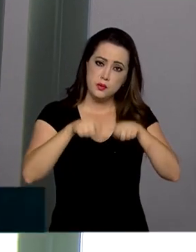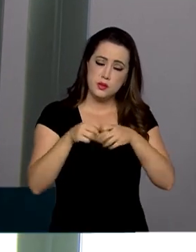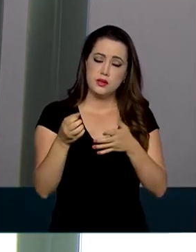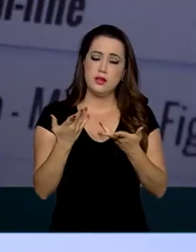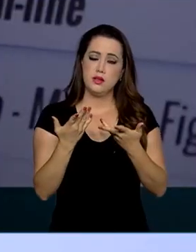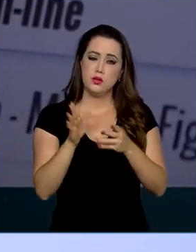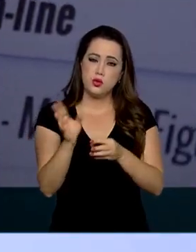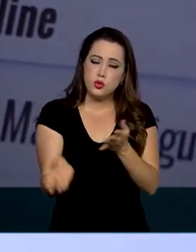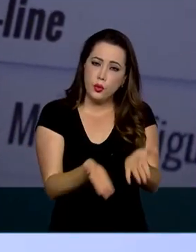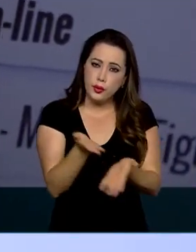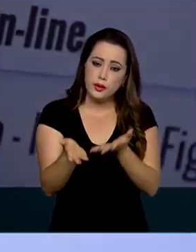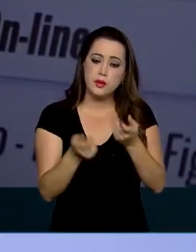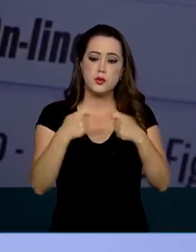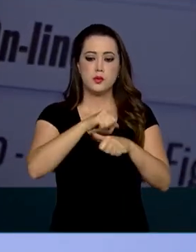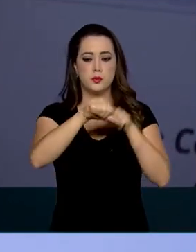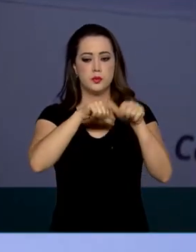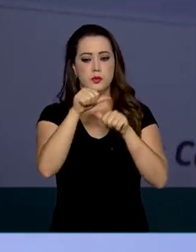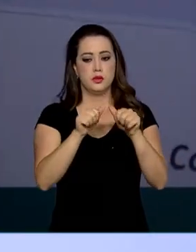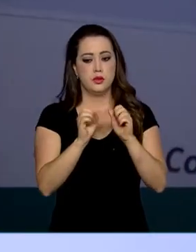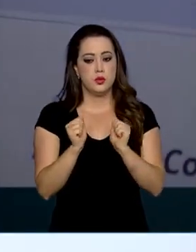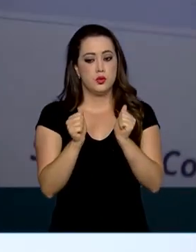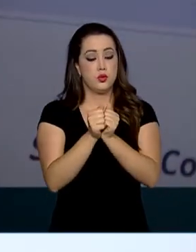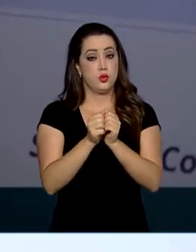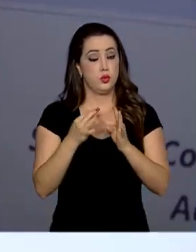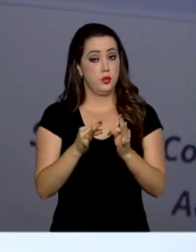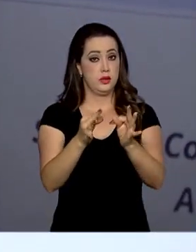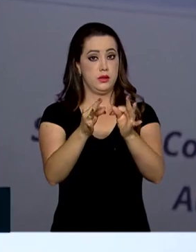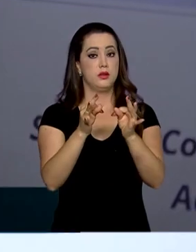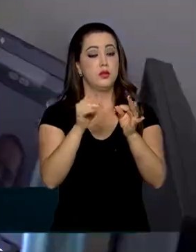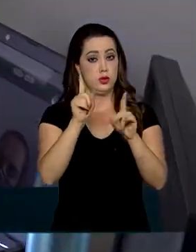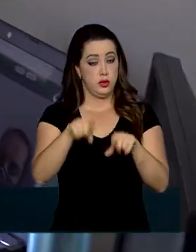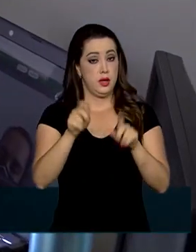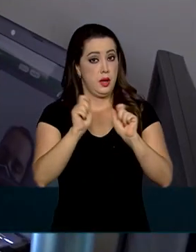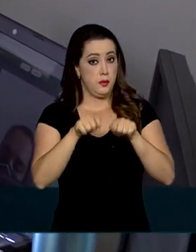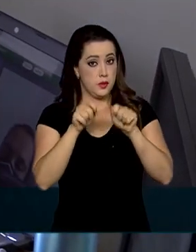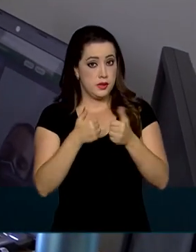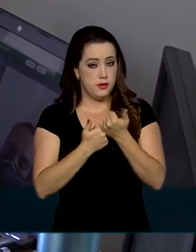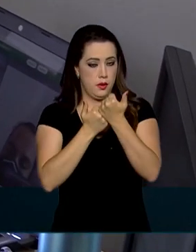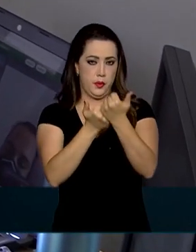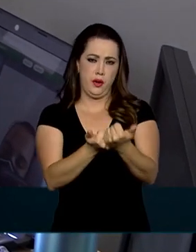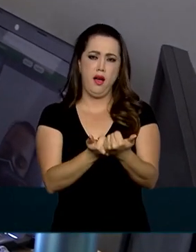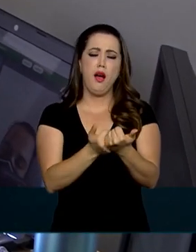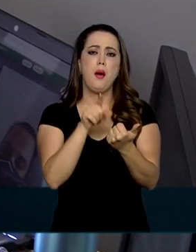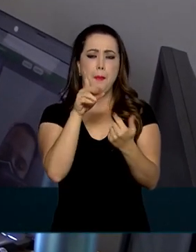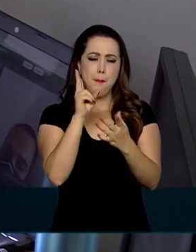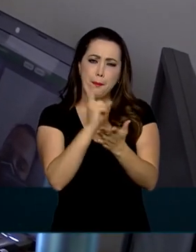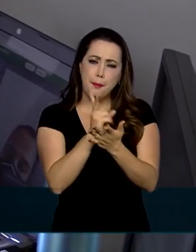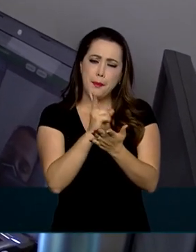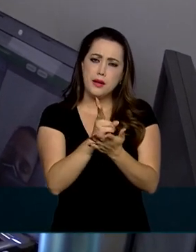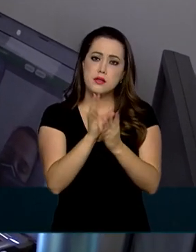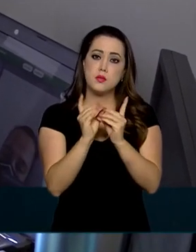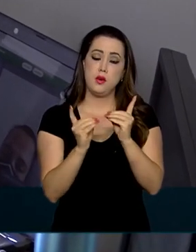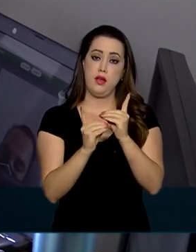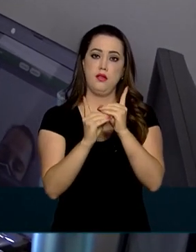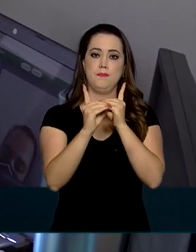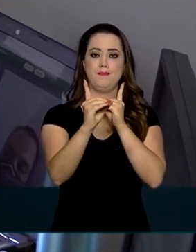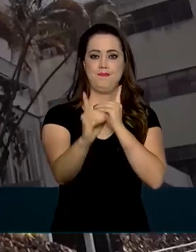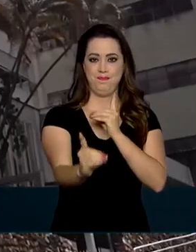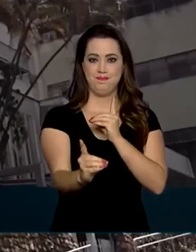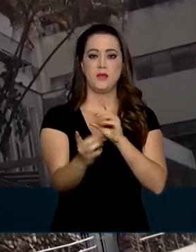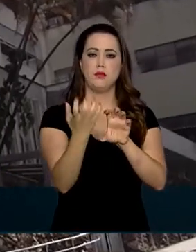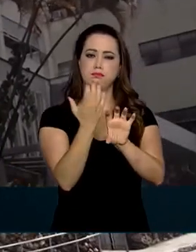readaptada. Com a ajuda da tecnologia, é possível dar assistência à distância. O uso da